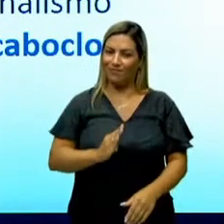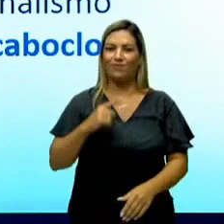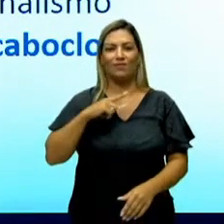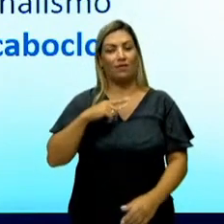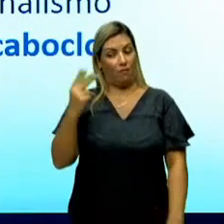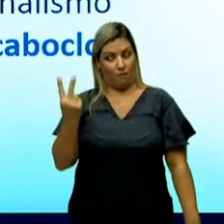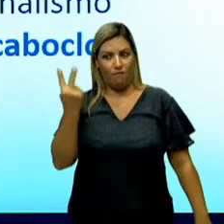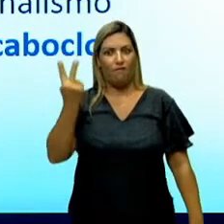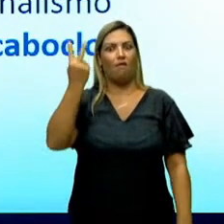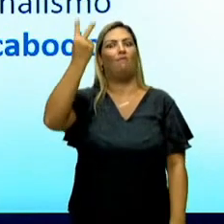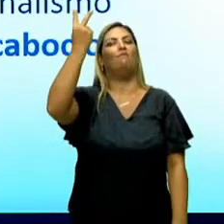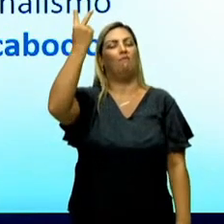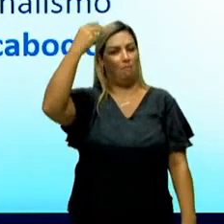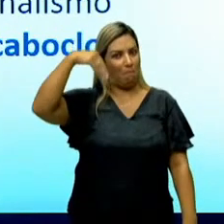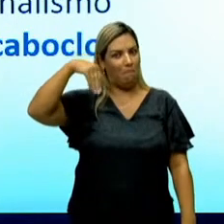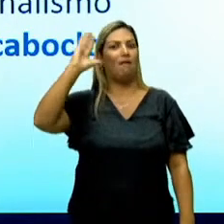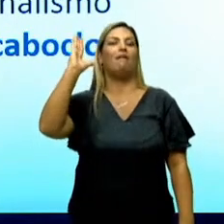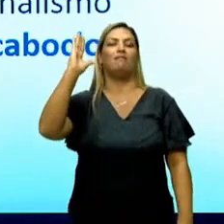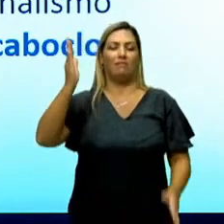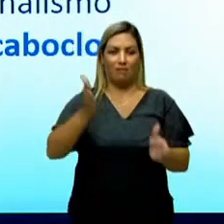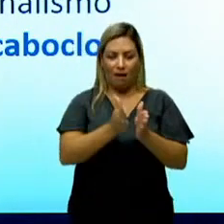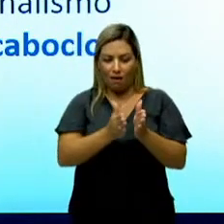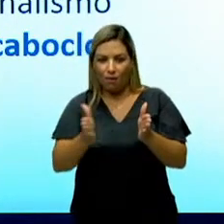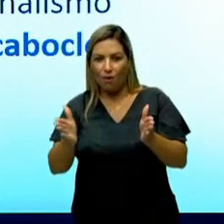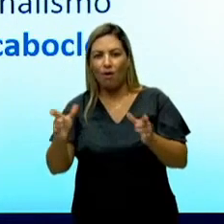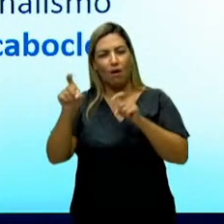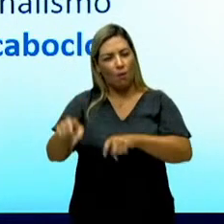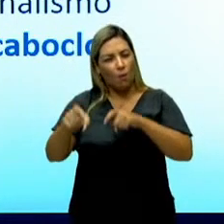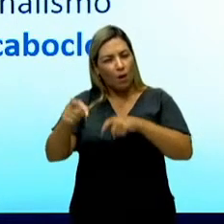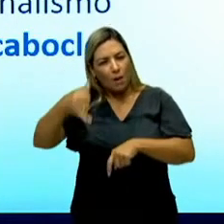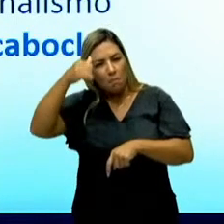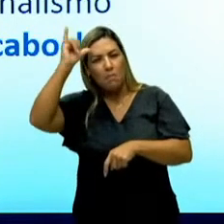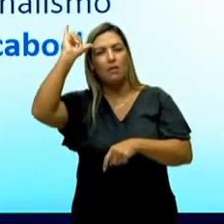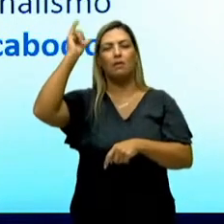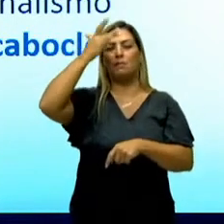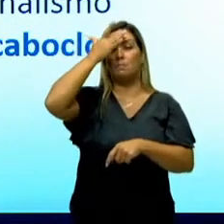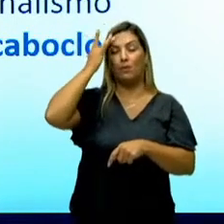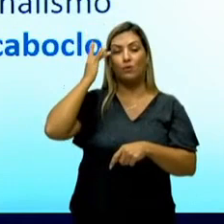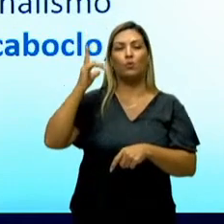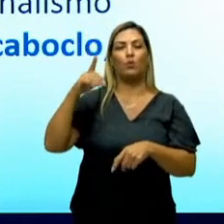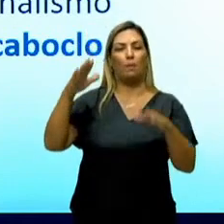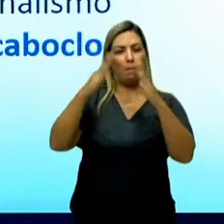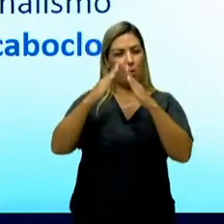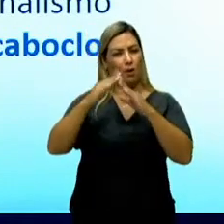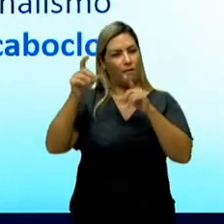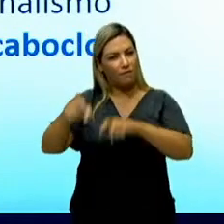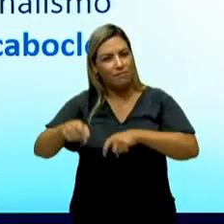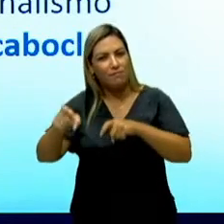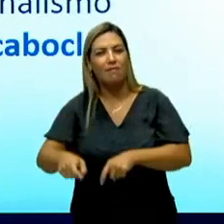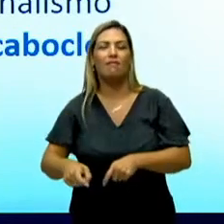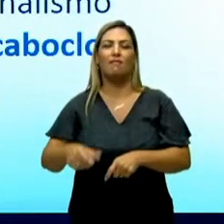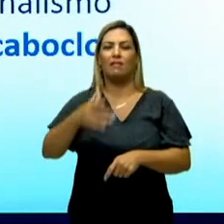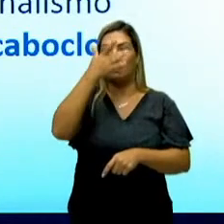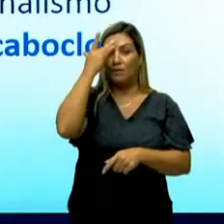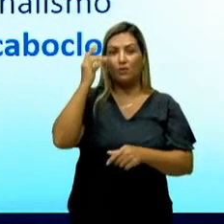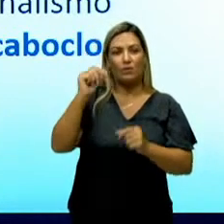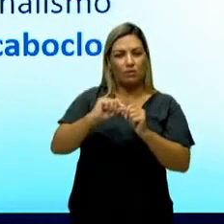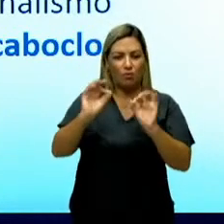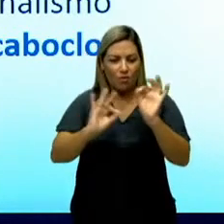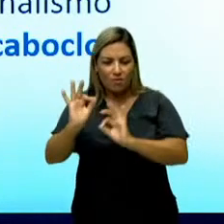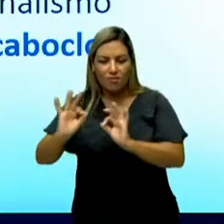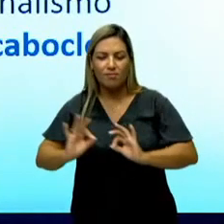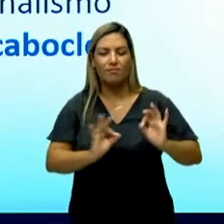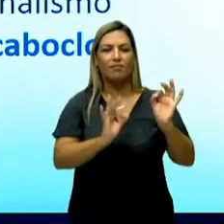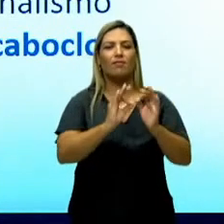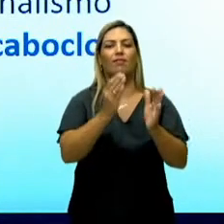dado um valor muito maior agora para o caipira, para o sertanejo, para o caboclo, que são as pessoas que estão construindo a